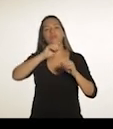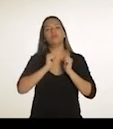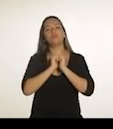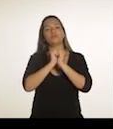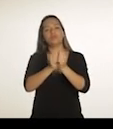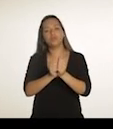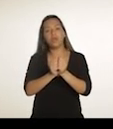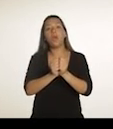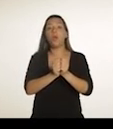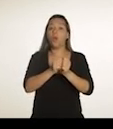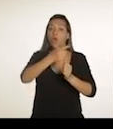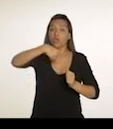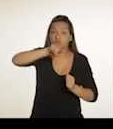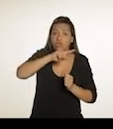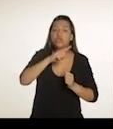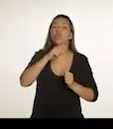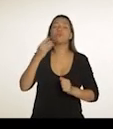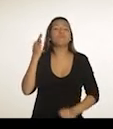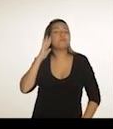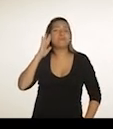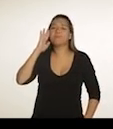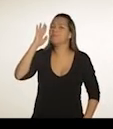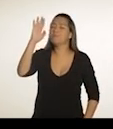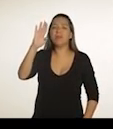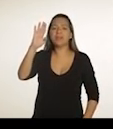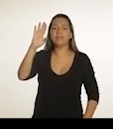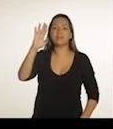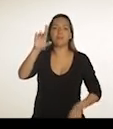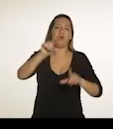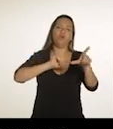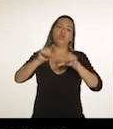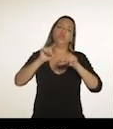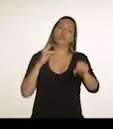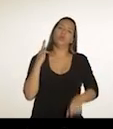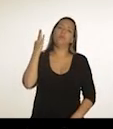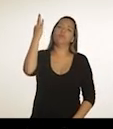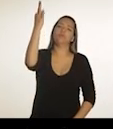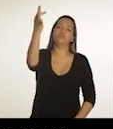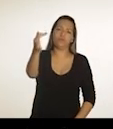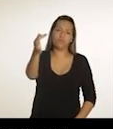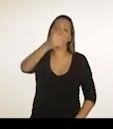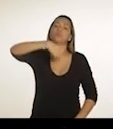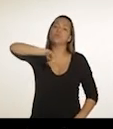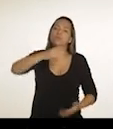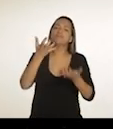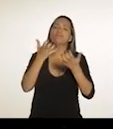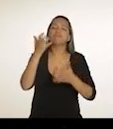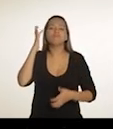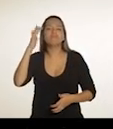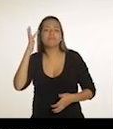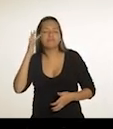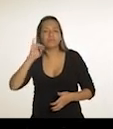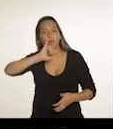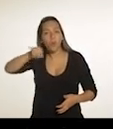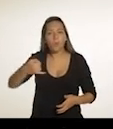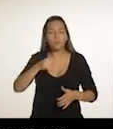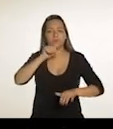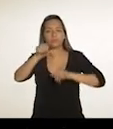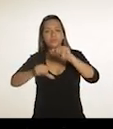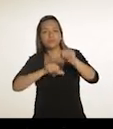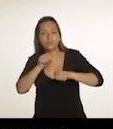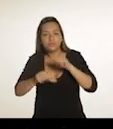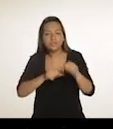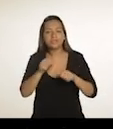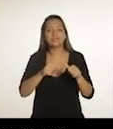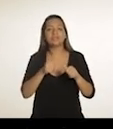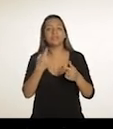todos nós, todos os eleitores somos protagonistas desse futuro que a gente quer construir. Então o que a gente está colocando aqui é uma chance de mudança